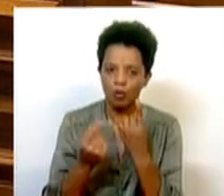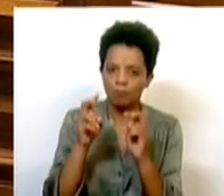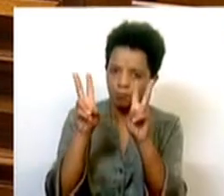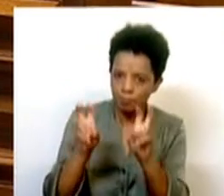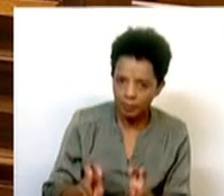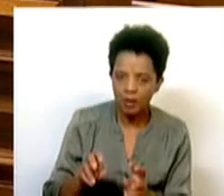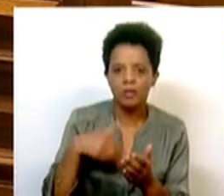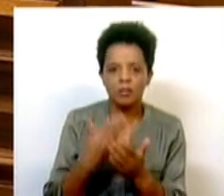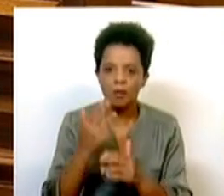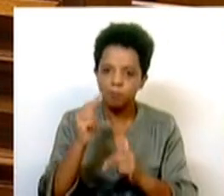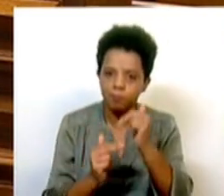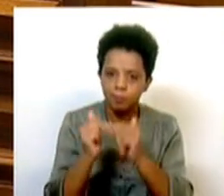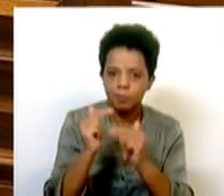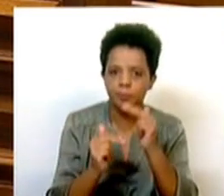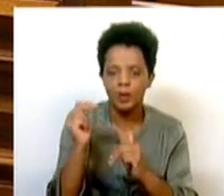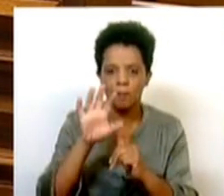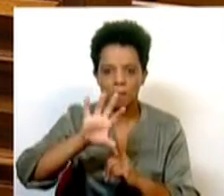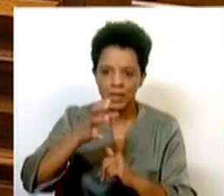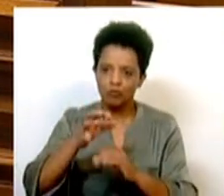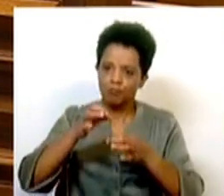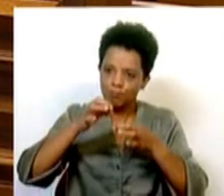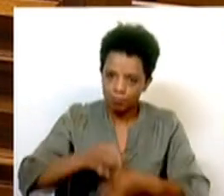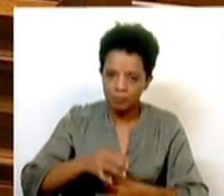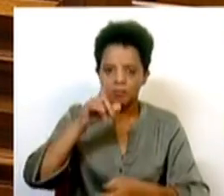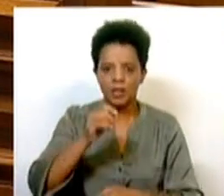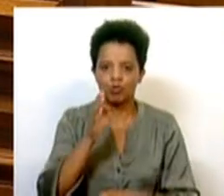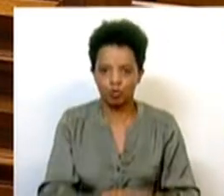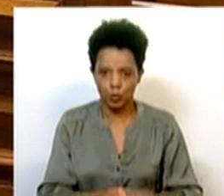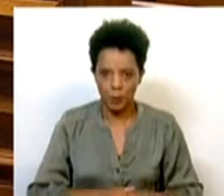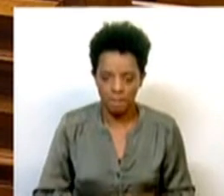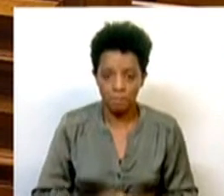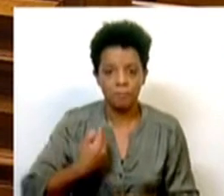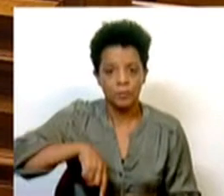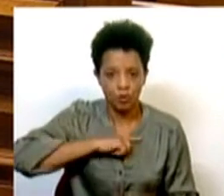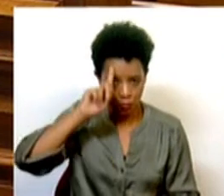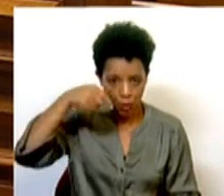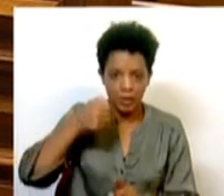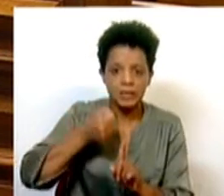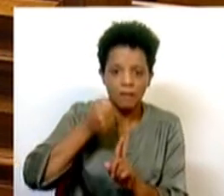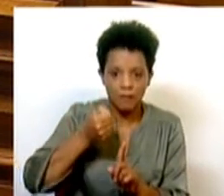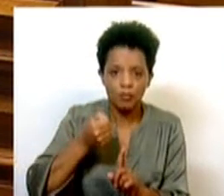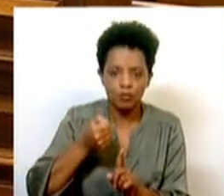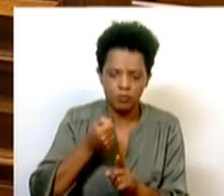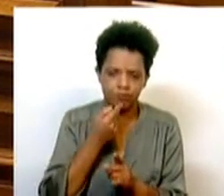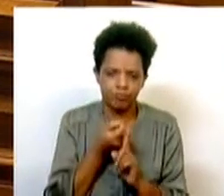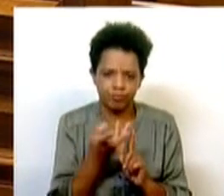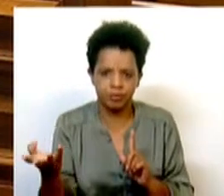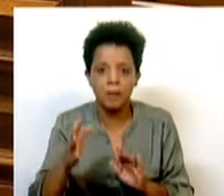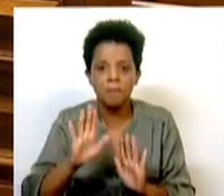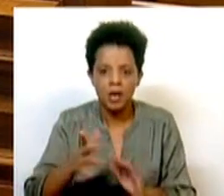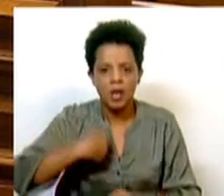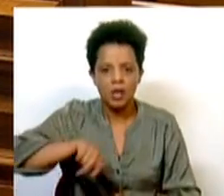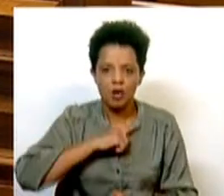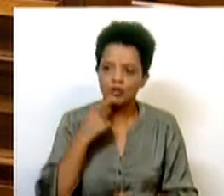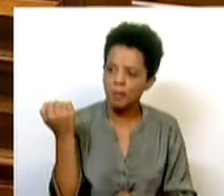matérias, construir um país mais decente e mais justo. Sabemos bem que os desafios são imensos, mas não